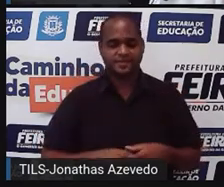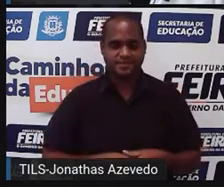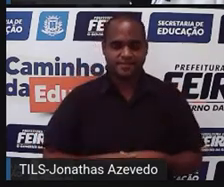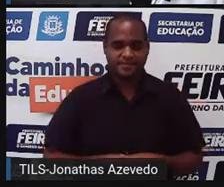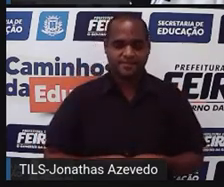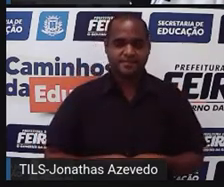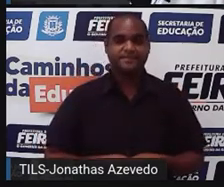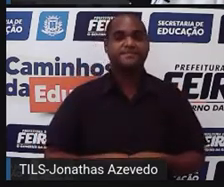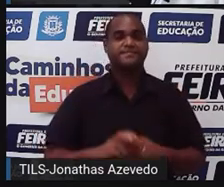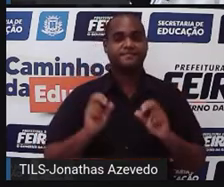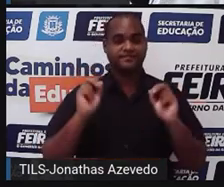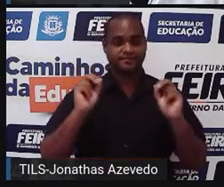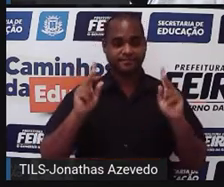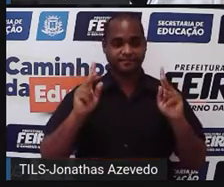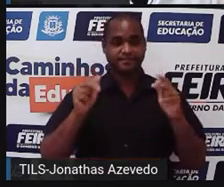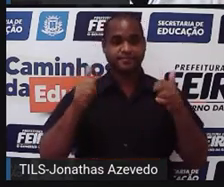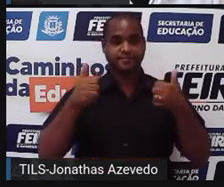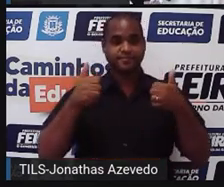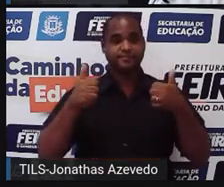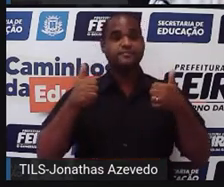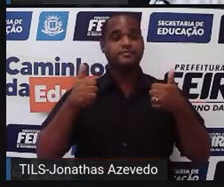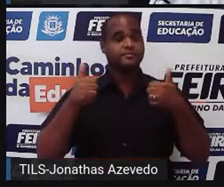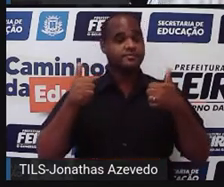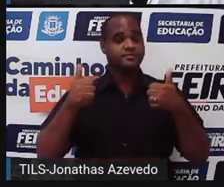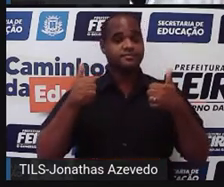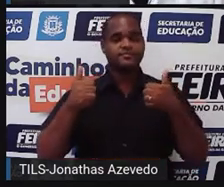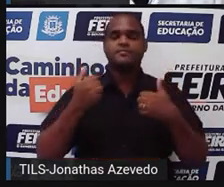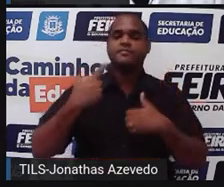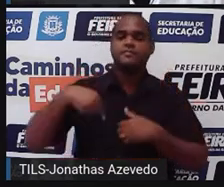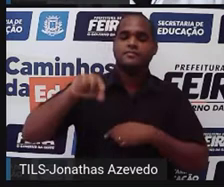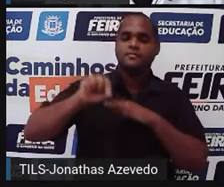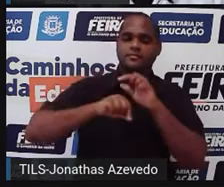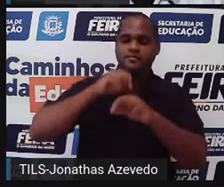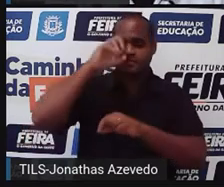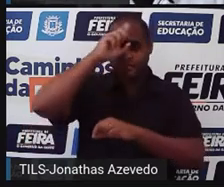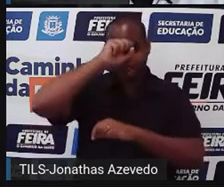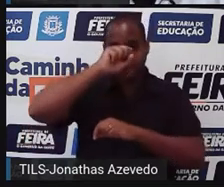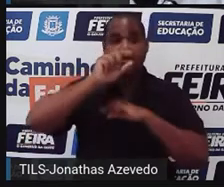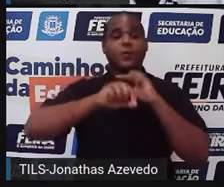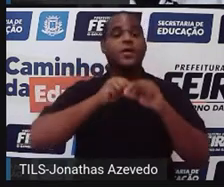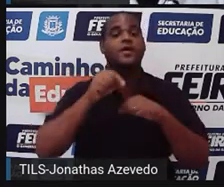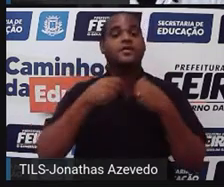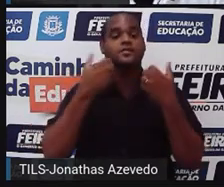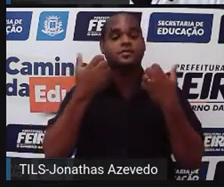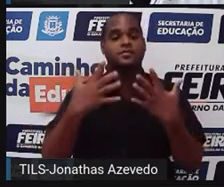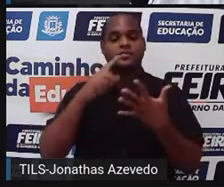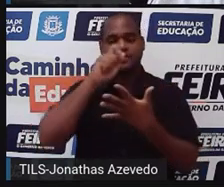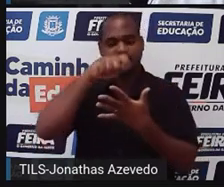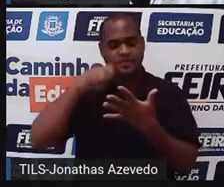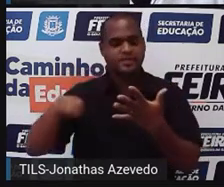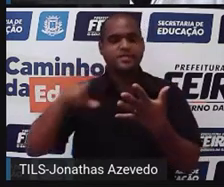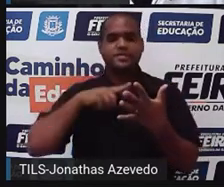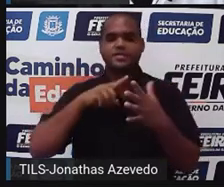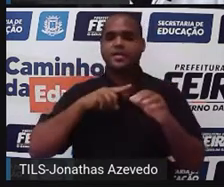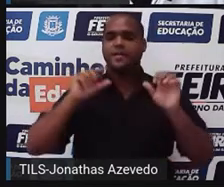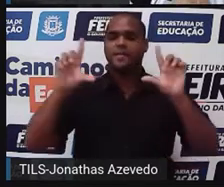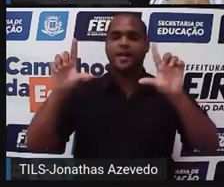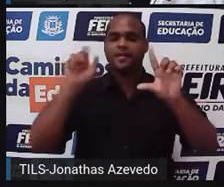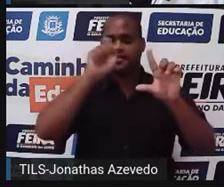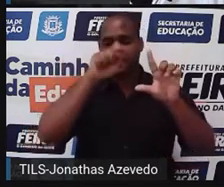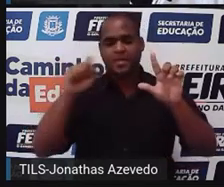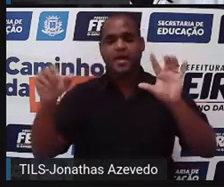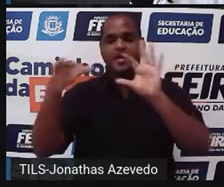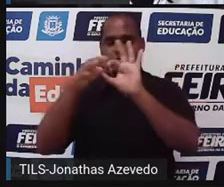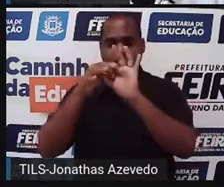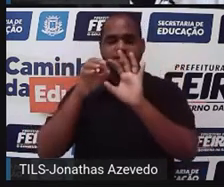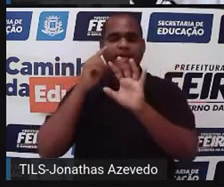cidade, tá bom? Bom, o é que a gente vai aprender nessa aula? Tá escrito ali na tela. Associar uma